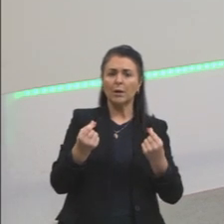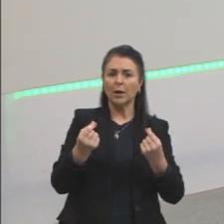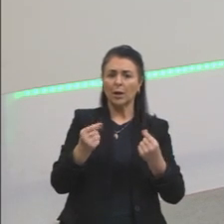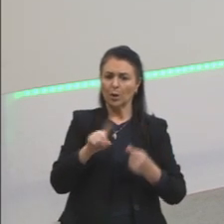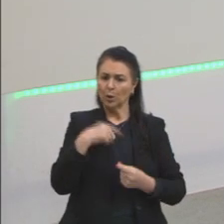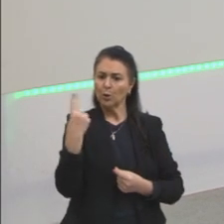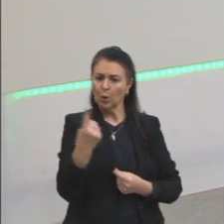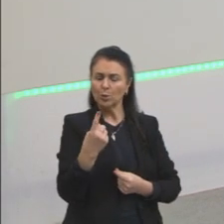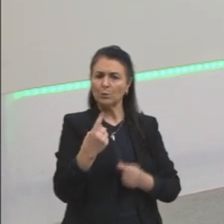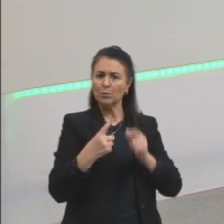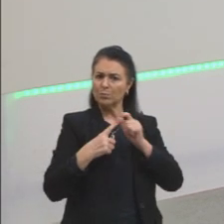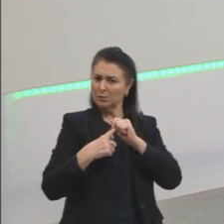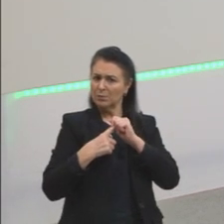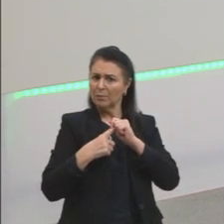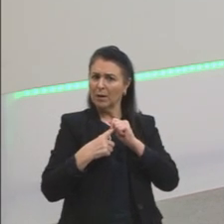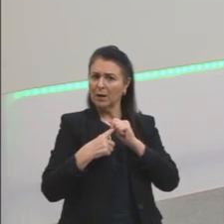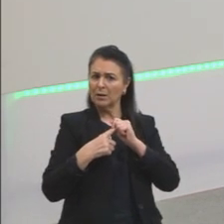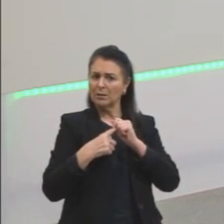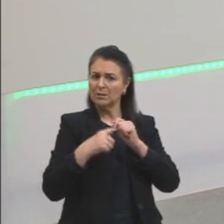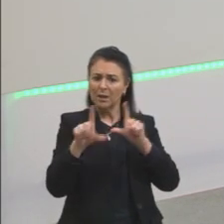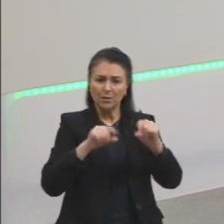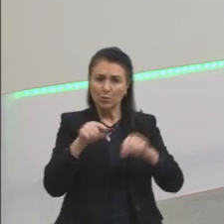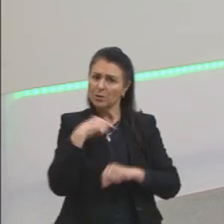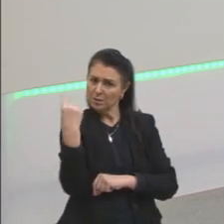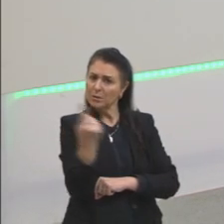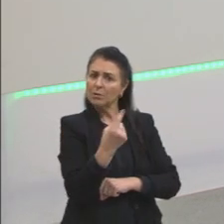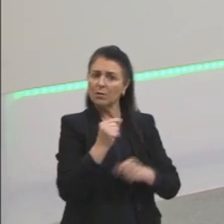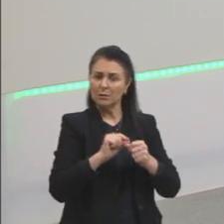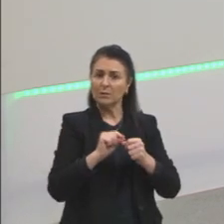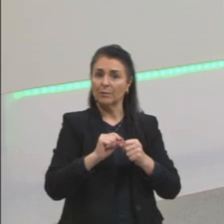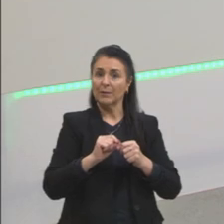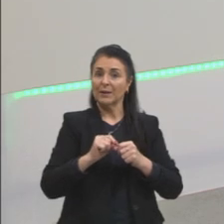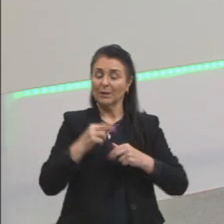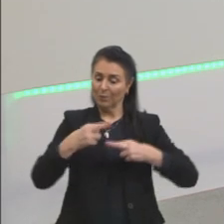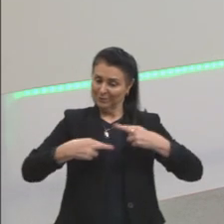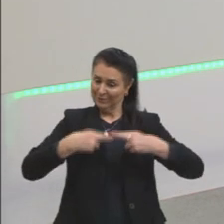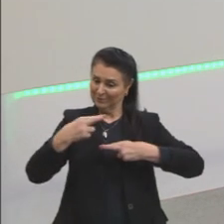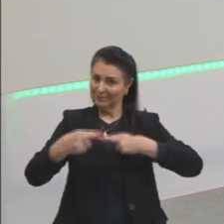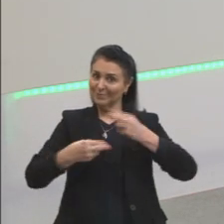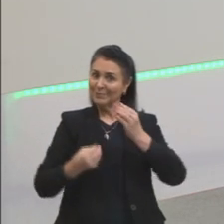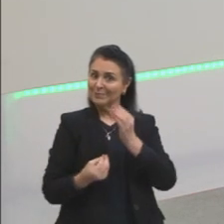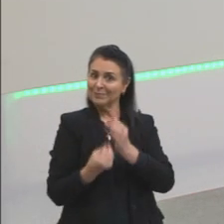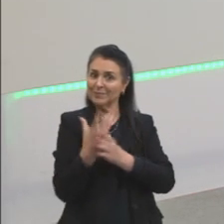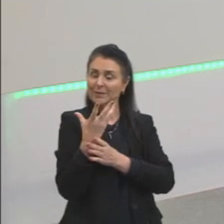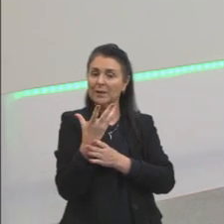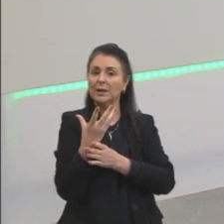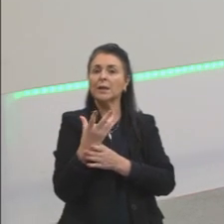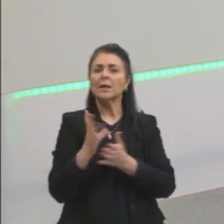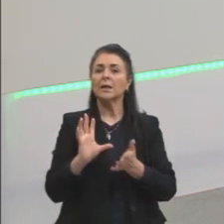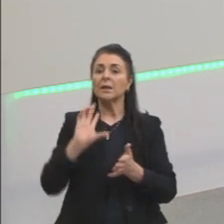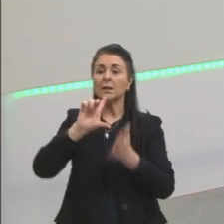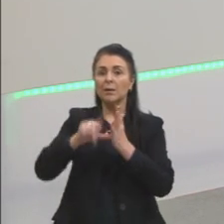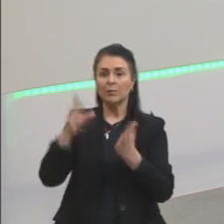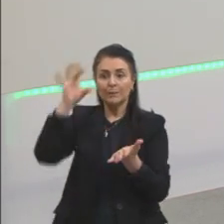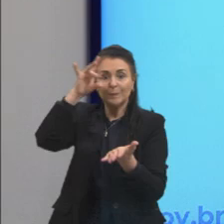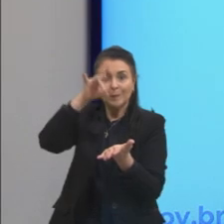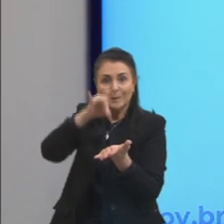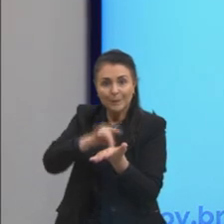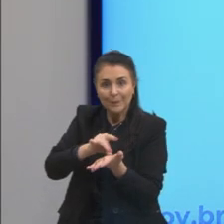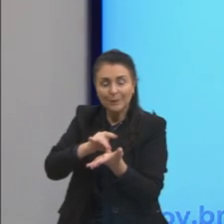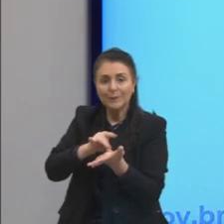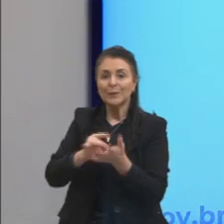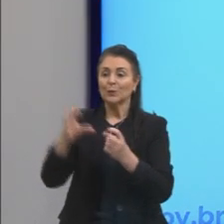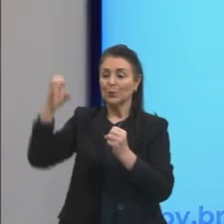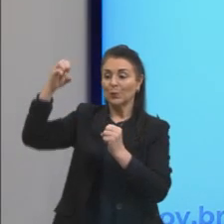ator das suas decisões. A Renascença começou esse movimento e ele se consolida então com o iluminismo.